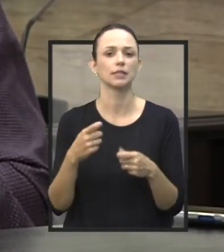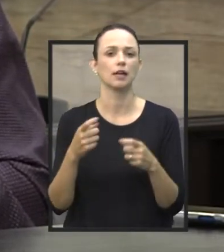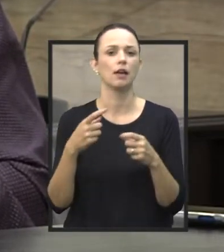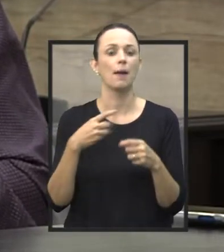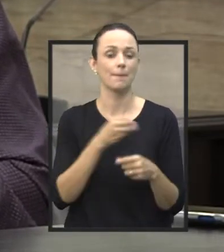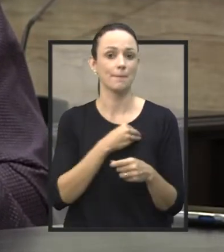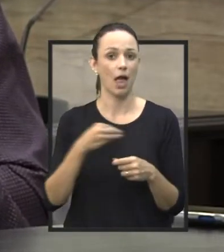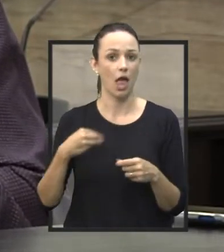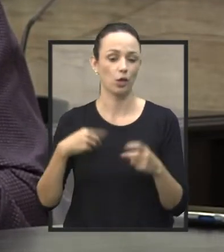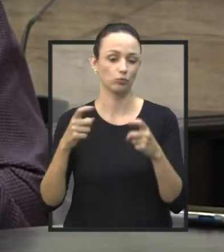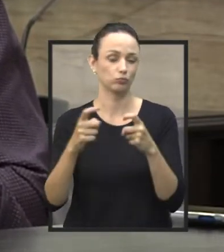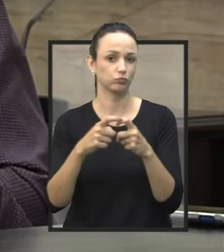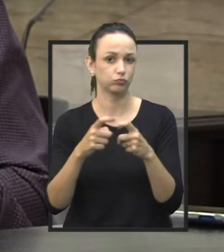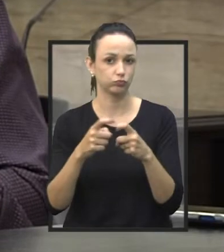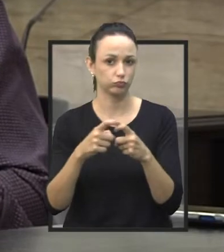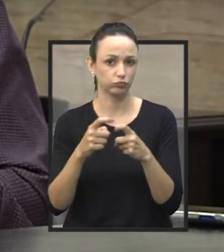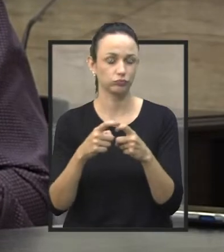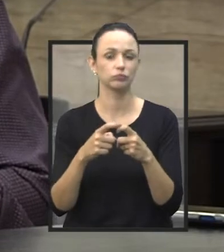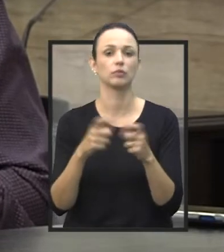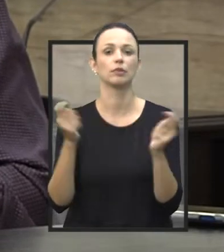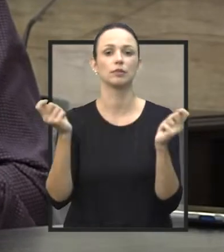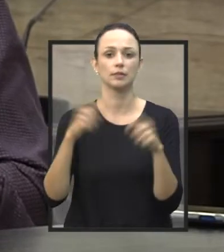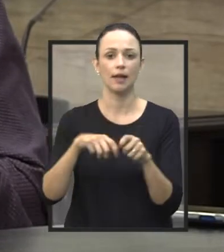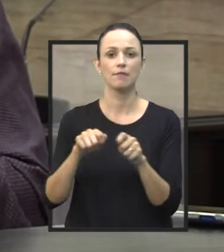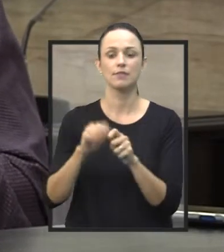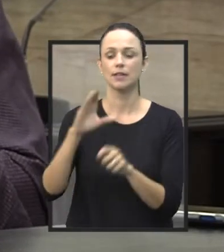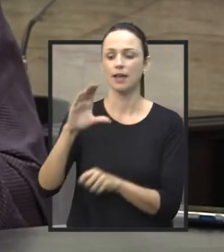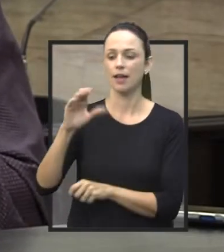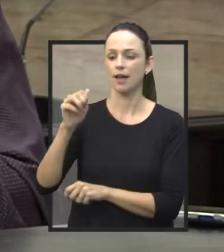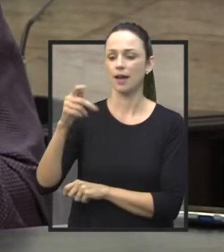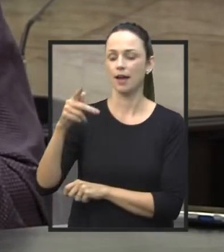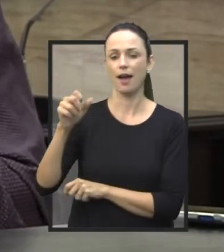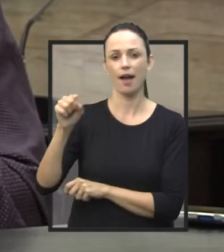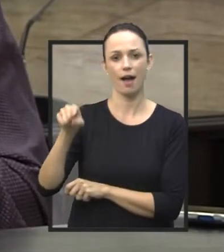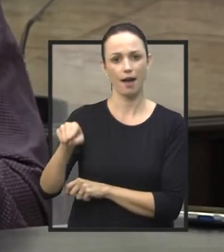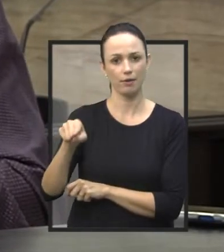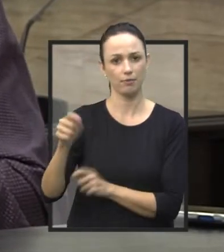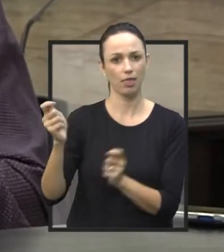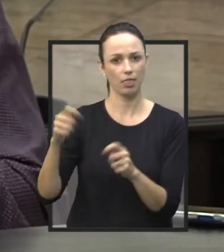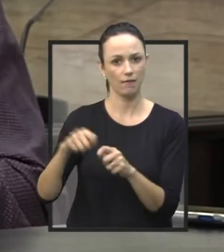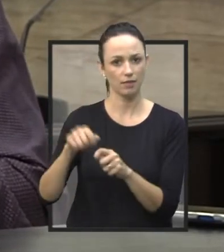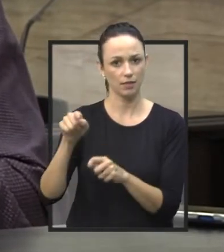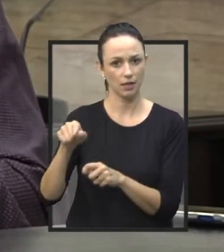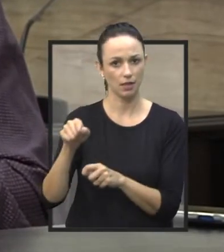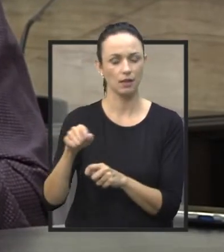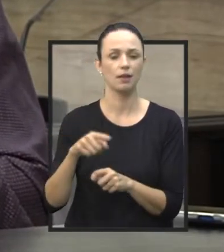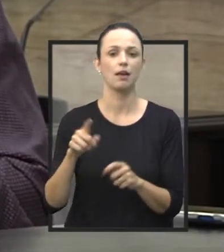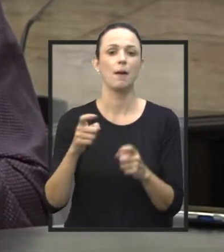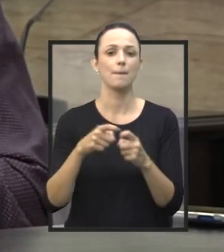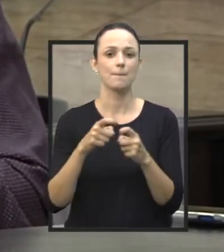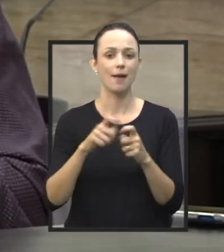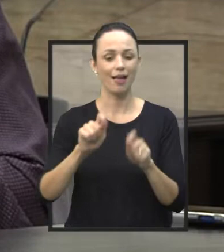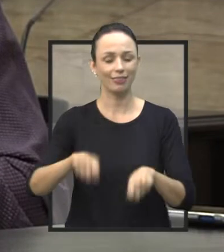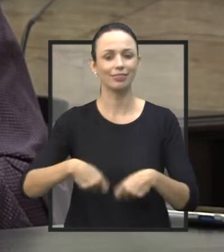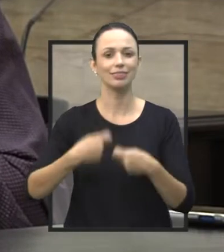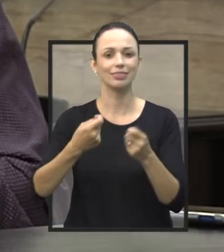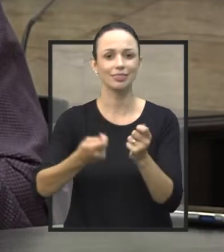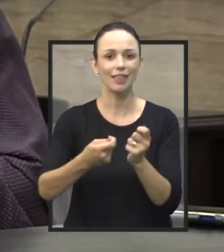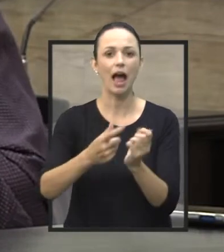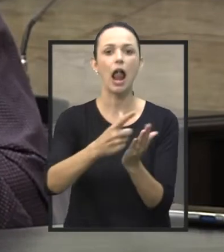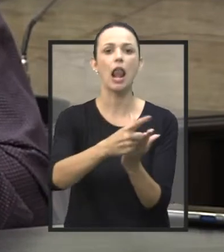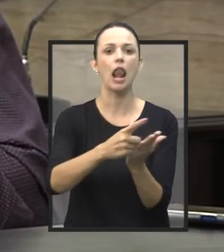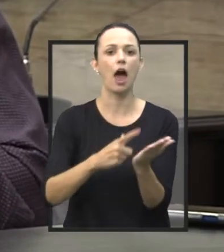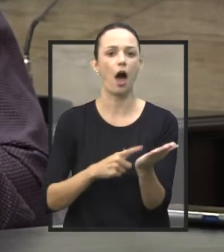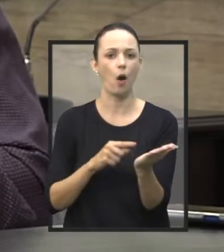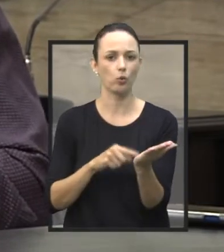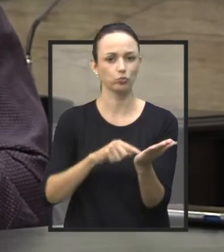médica, e isso pode ser feito através do CAPS, precisa de uma consulta médica, para que o médico dê um laudo, dizendo que a pessoa está apta a